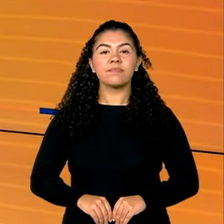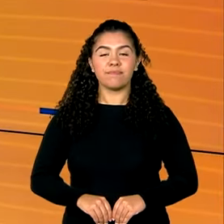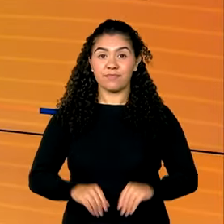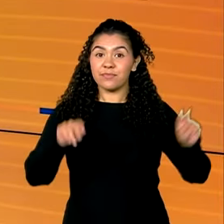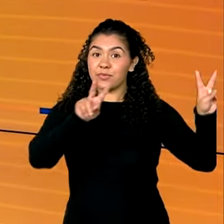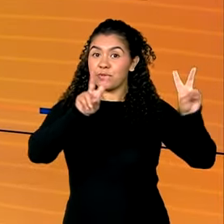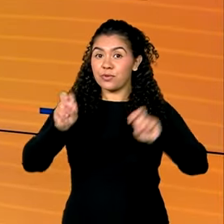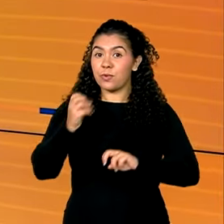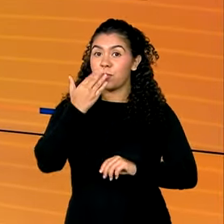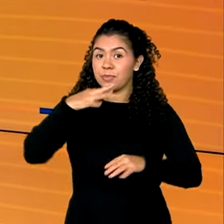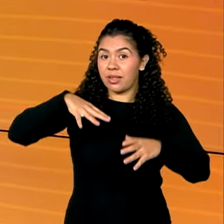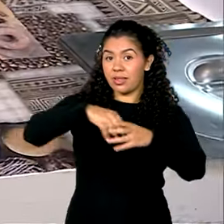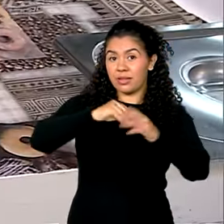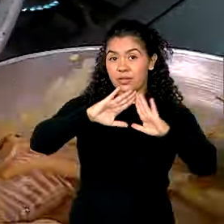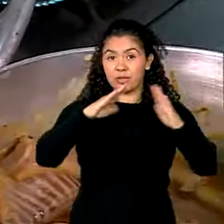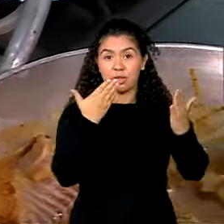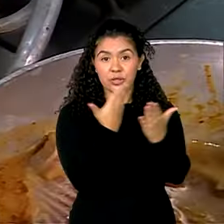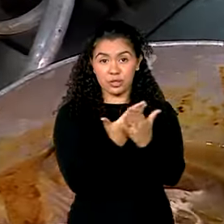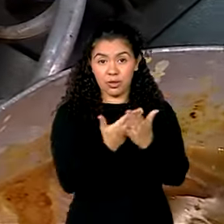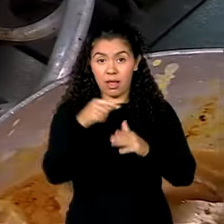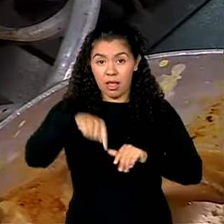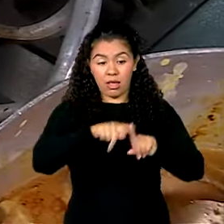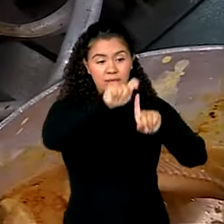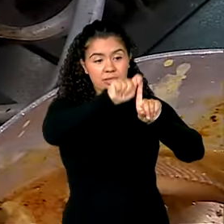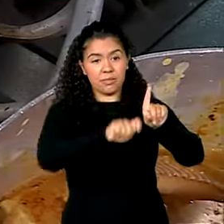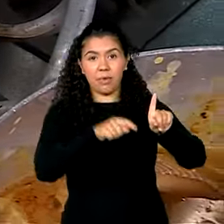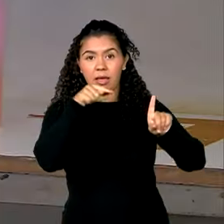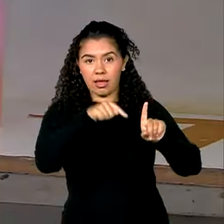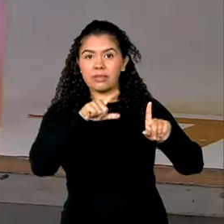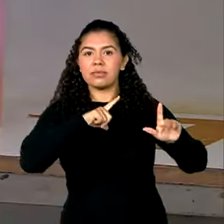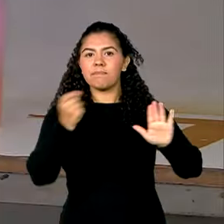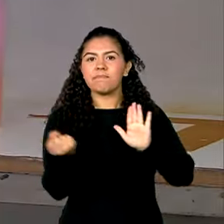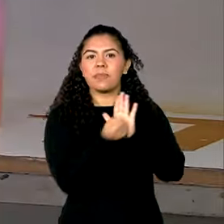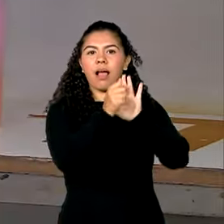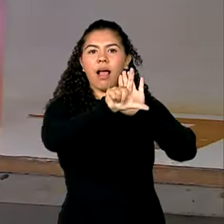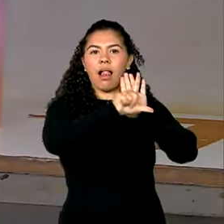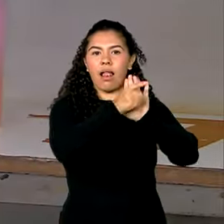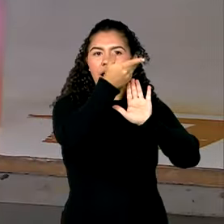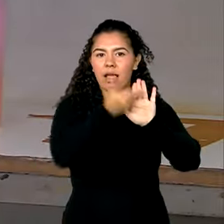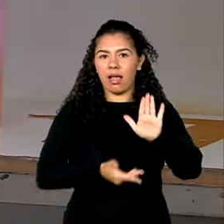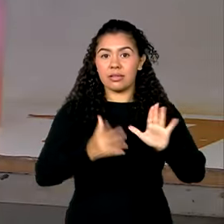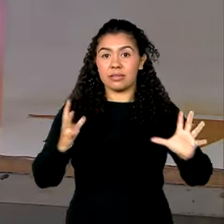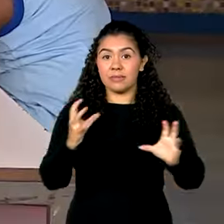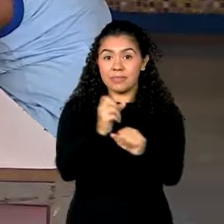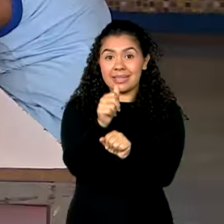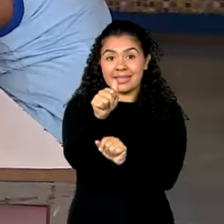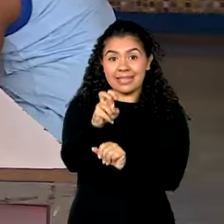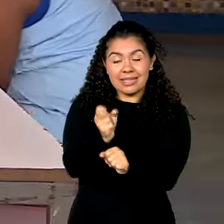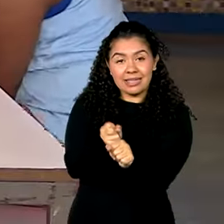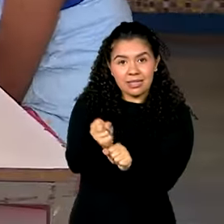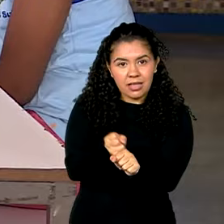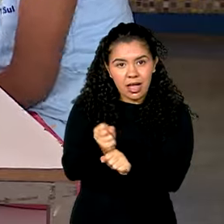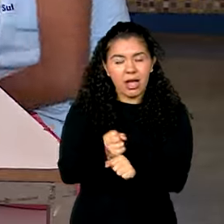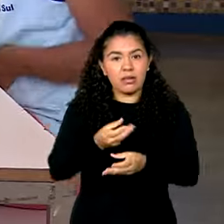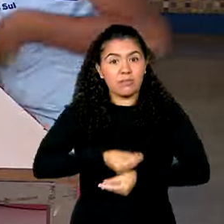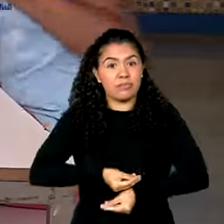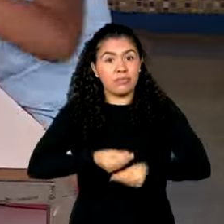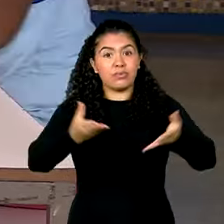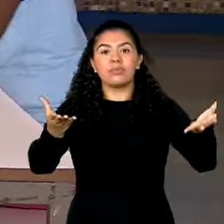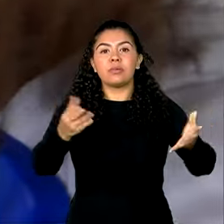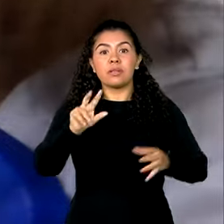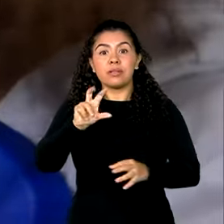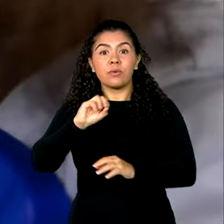A alimentação escolar, neste mês, a lei que garante essa política completa 15 anos. São 50 milhões de